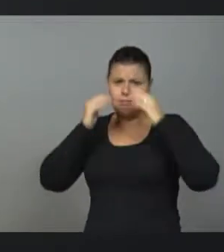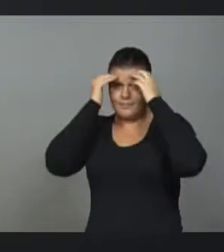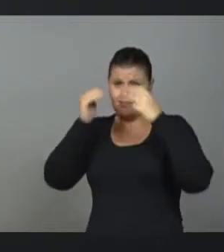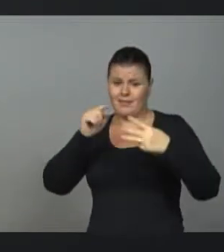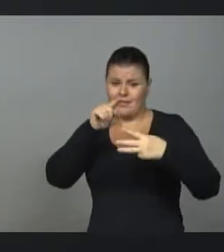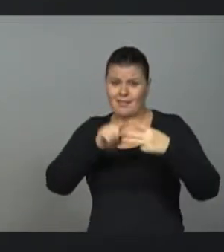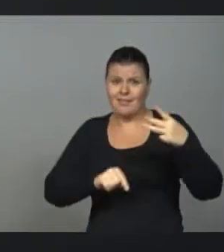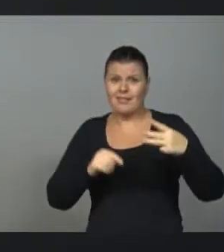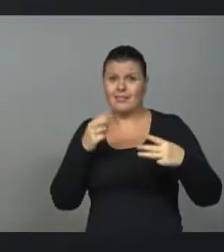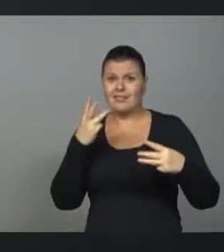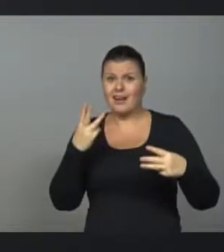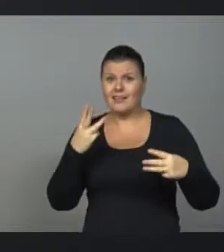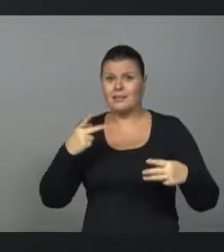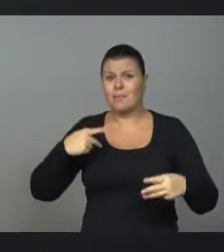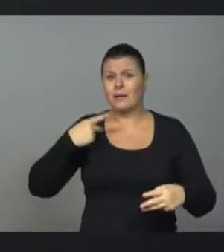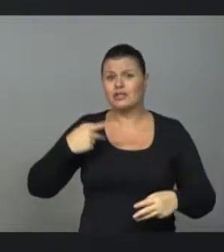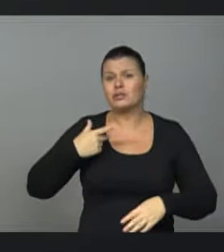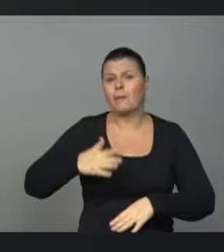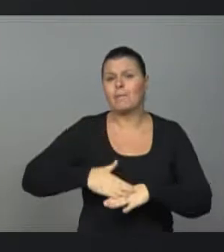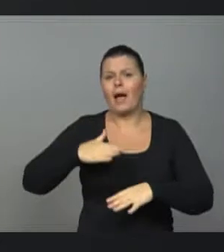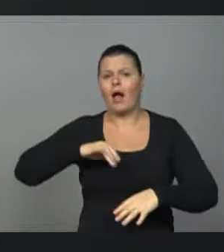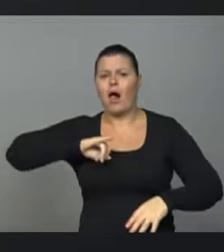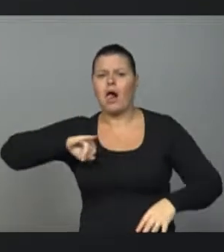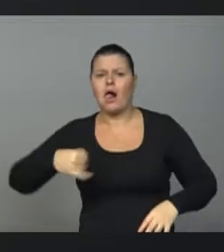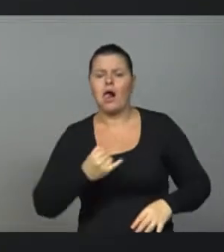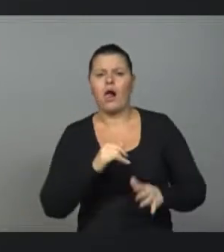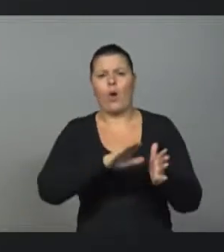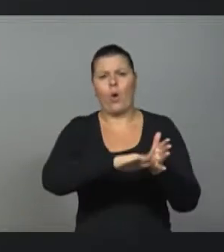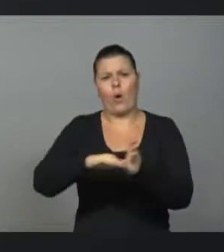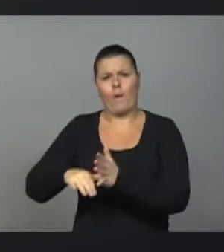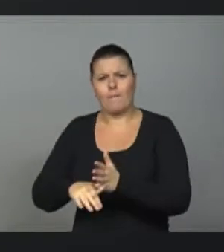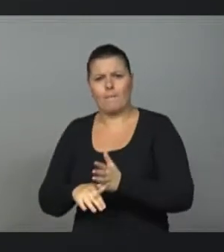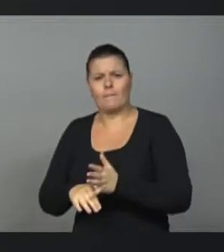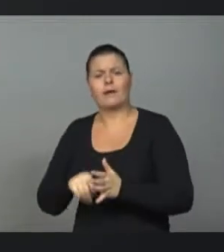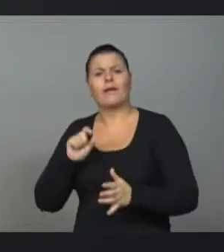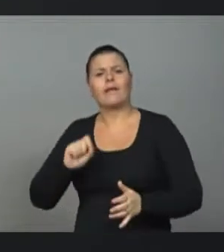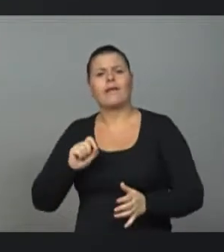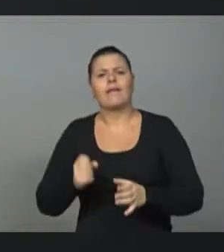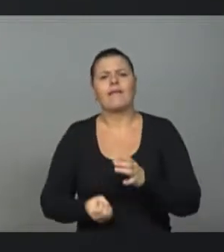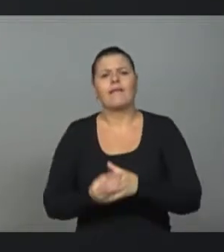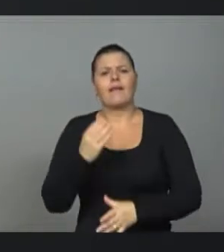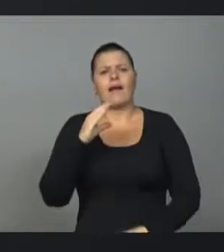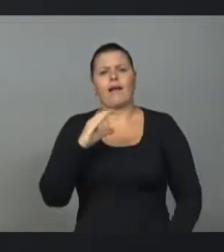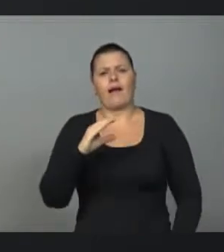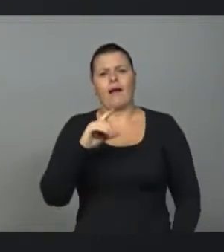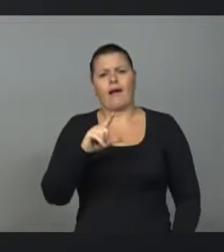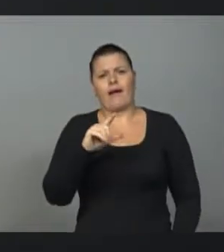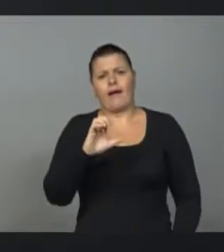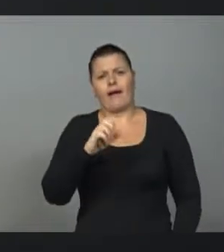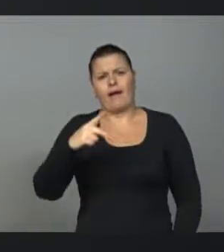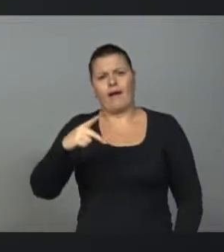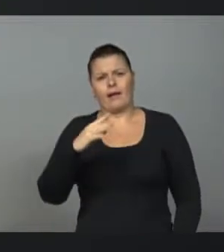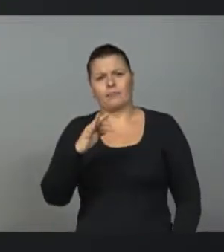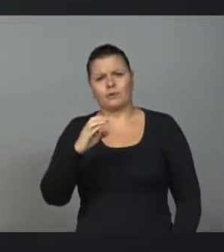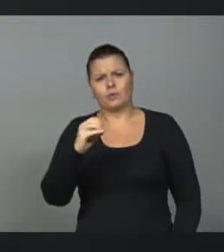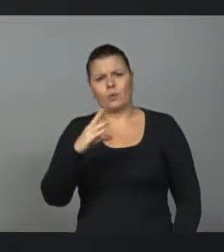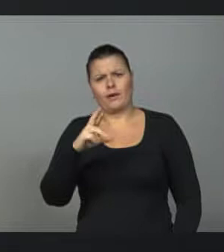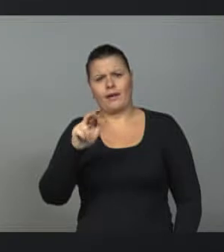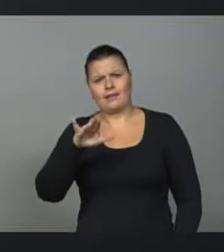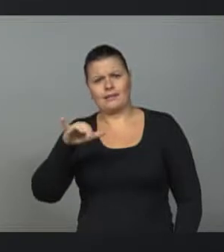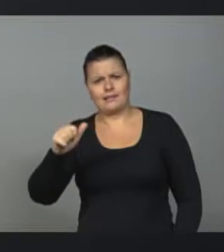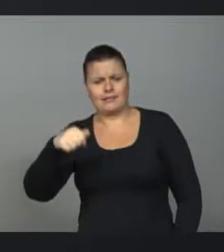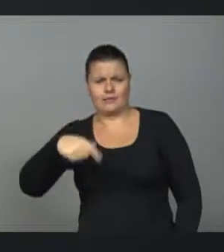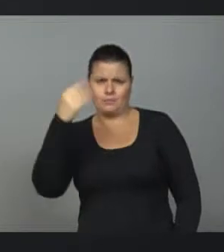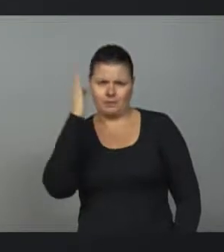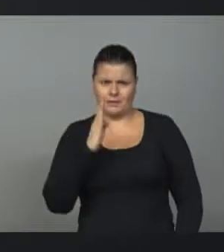se lambuzaram nos escândalos de corrupção, os três partidos que implementaram uma cleptocracia no Brasil. PT, PMDB, PSDB,